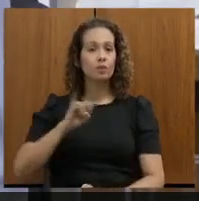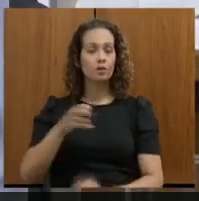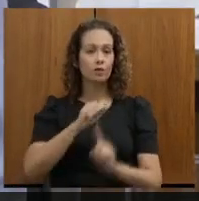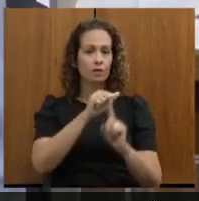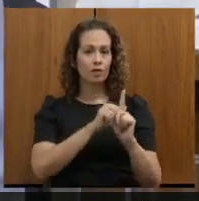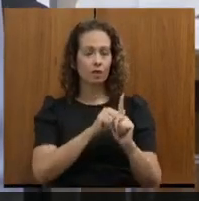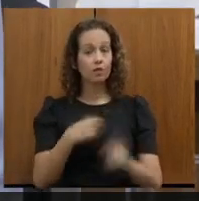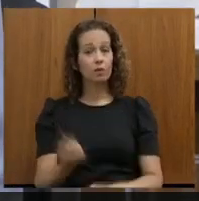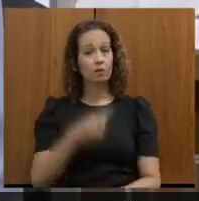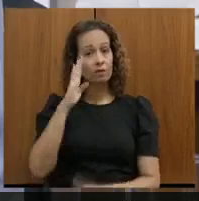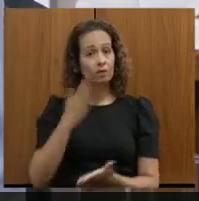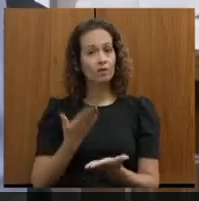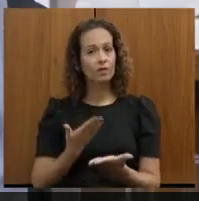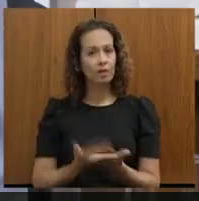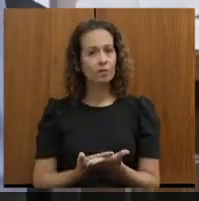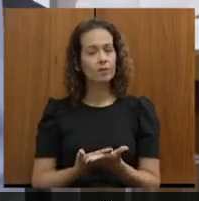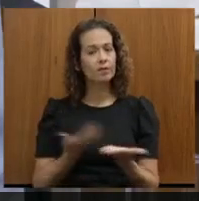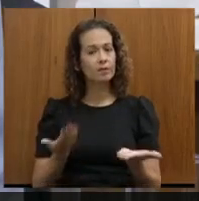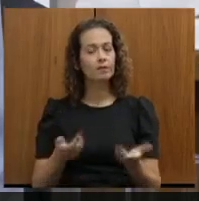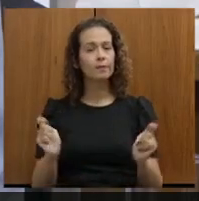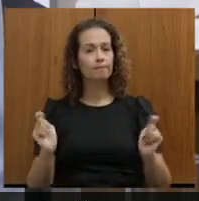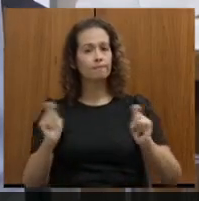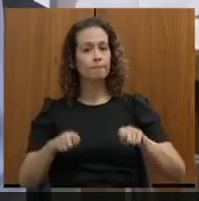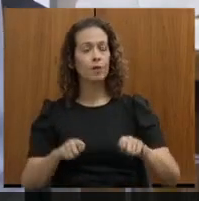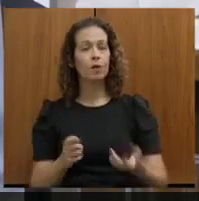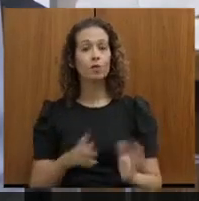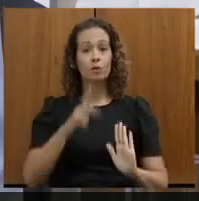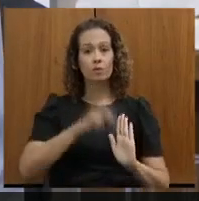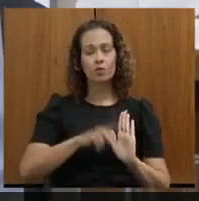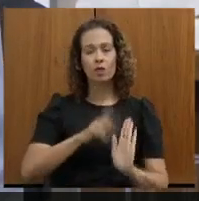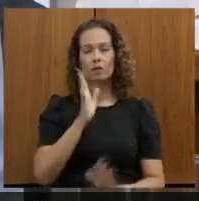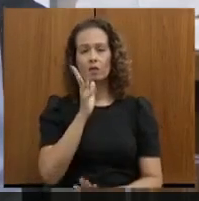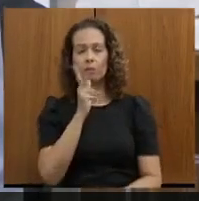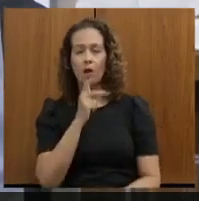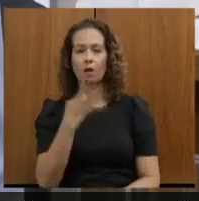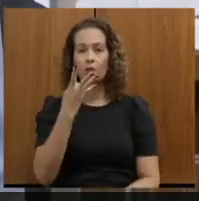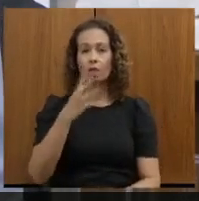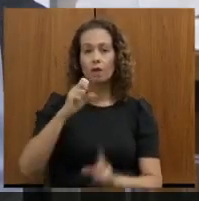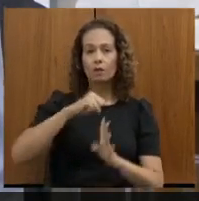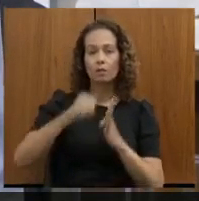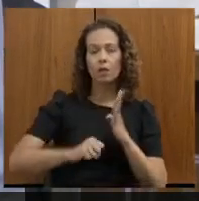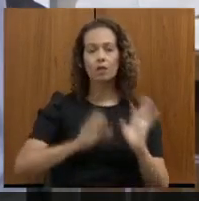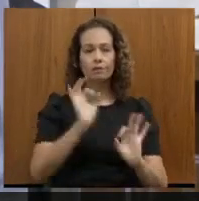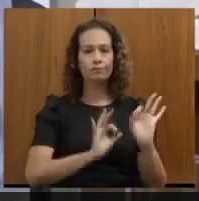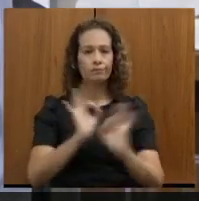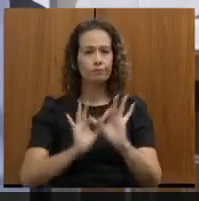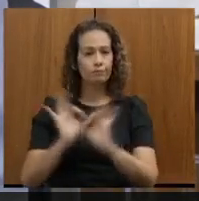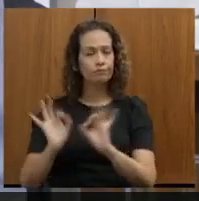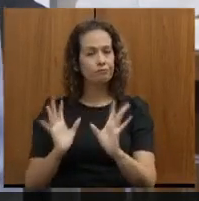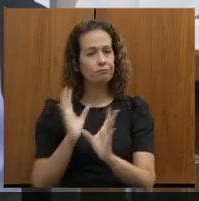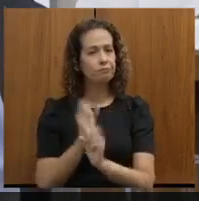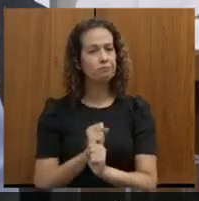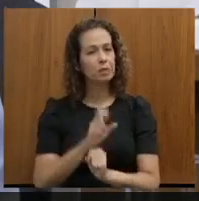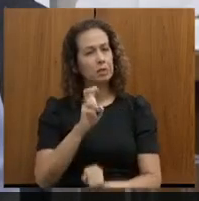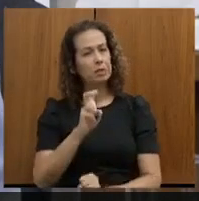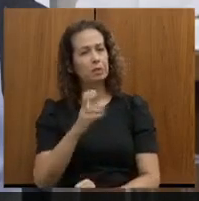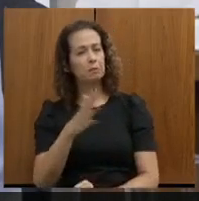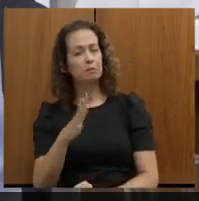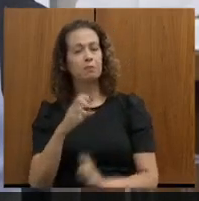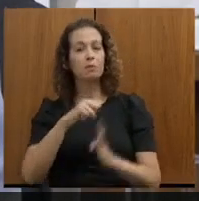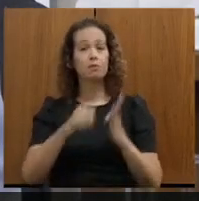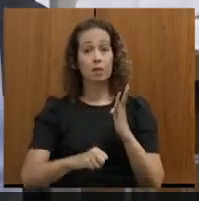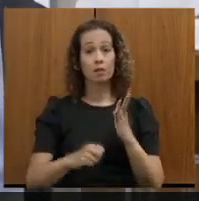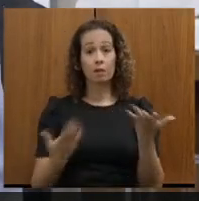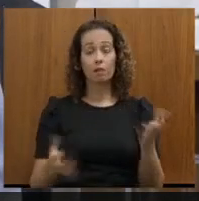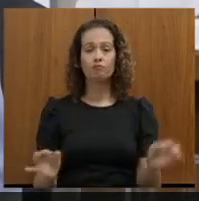vai casar, porque o projeto demora uns quatro meses para ser feito, cinco meses é o tempo de fechar o acordo